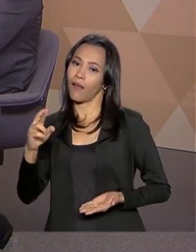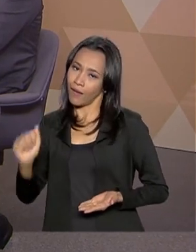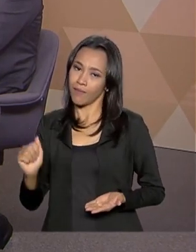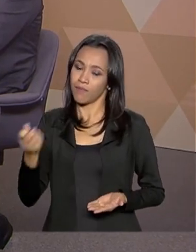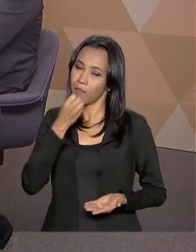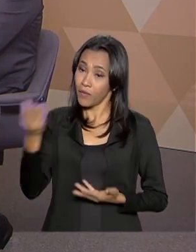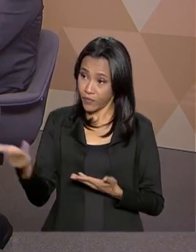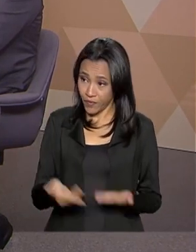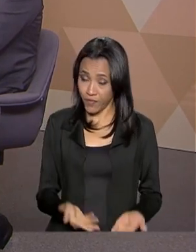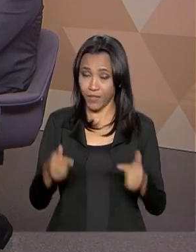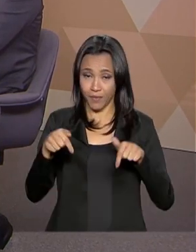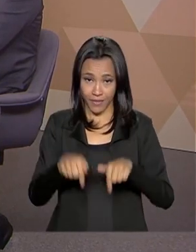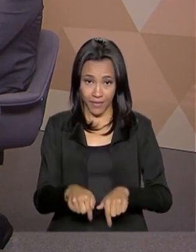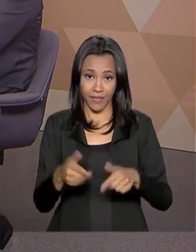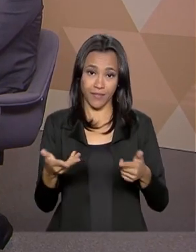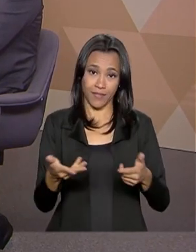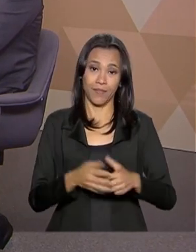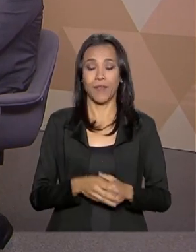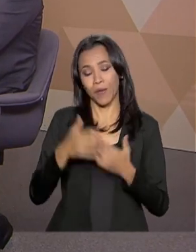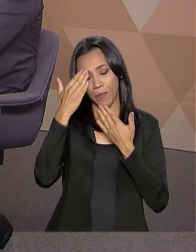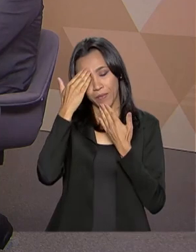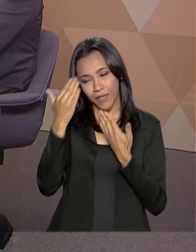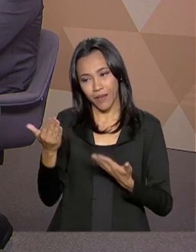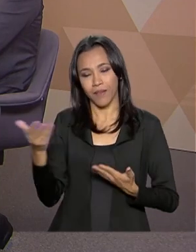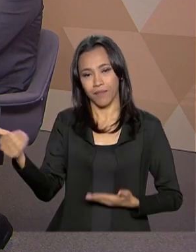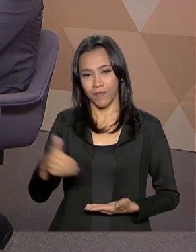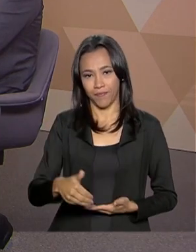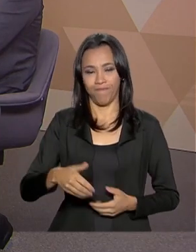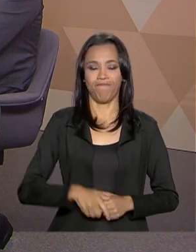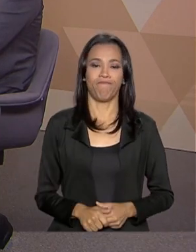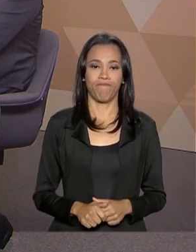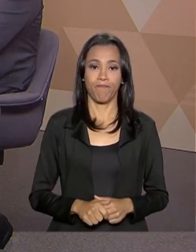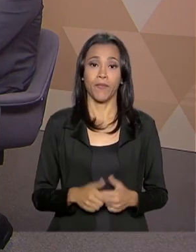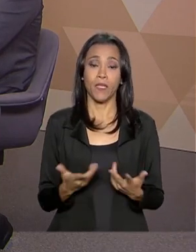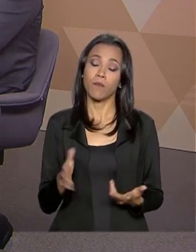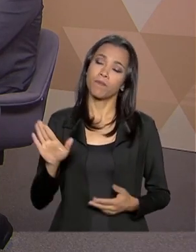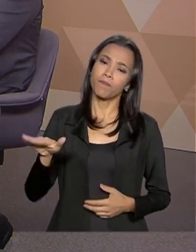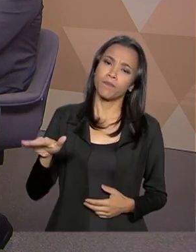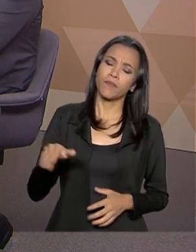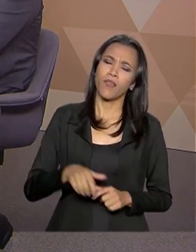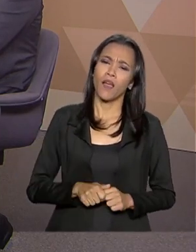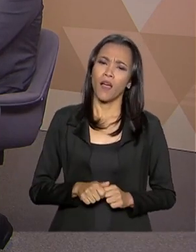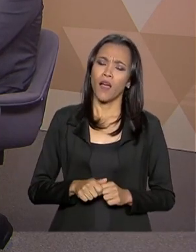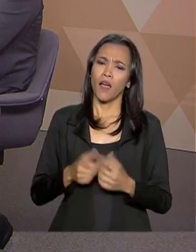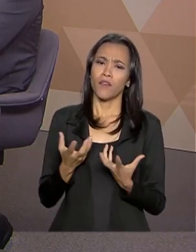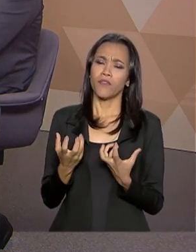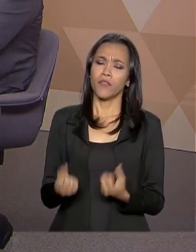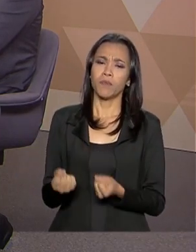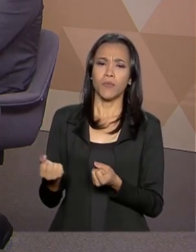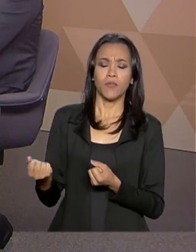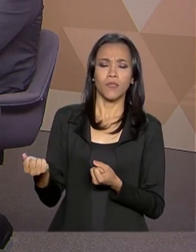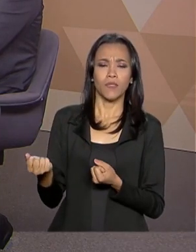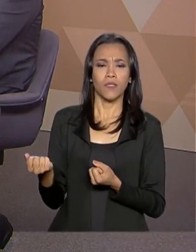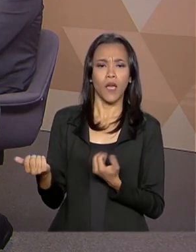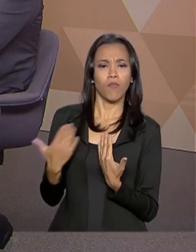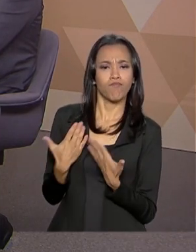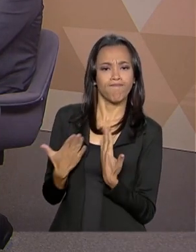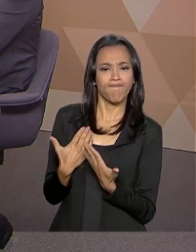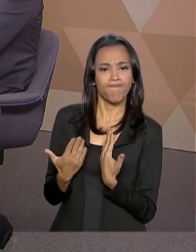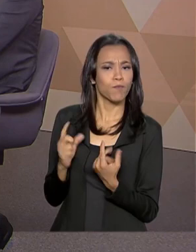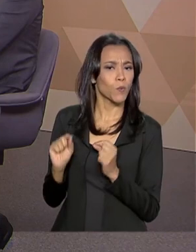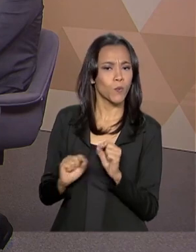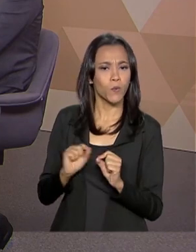nosso Brasil em Pauta. Muito obrigado pela presença. Bem, ministro, vamos começar a falar sobre o